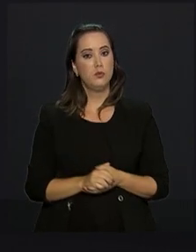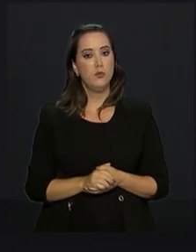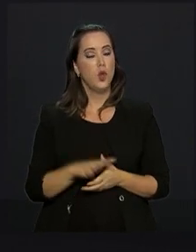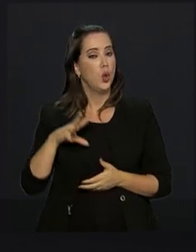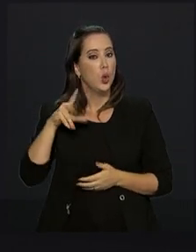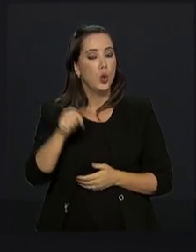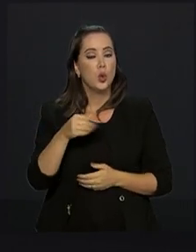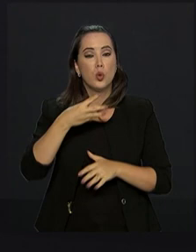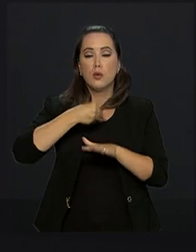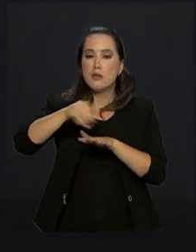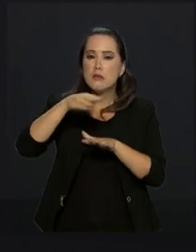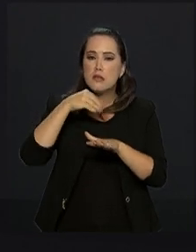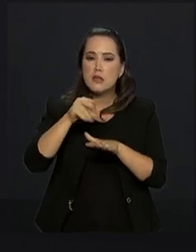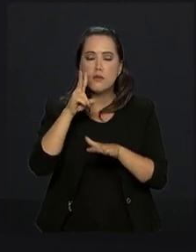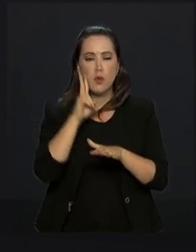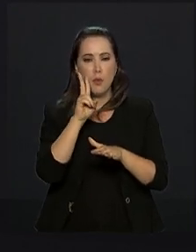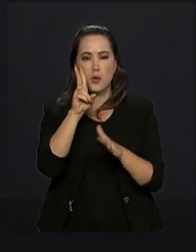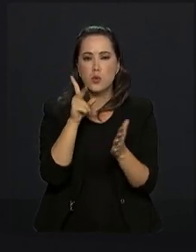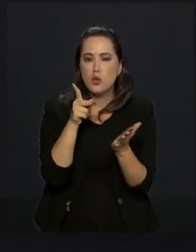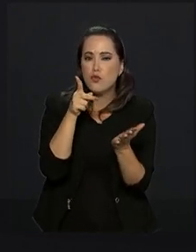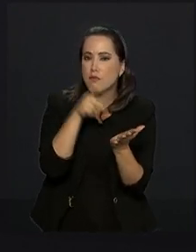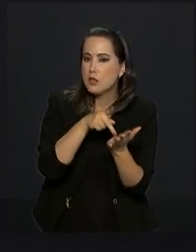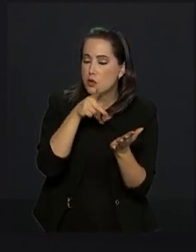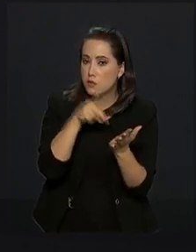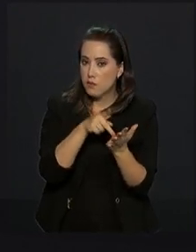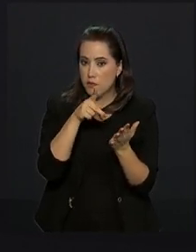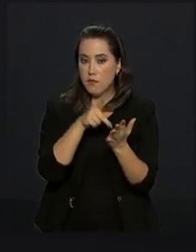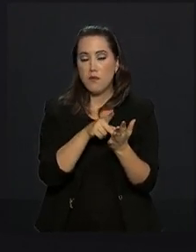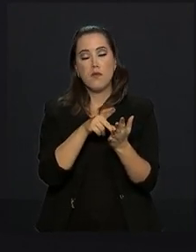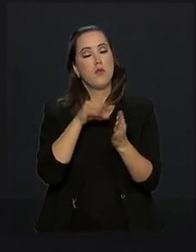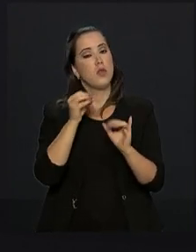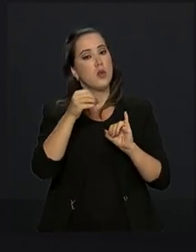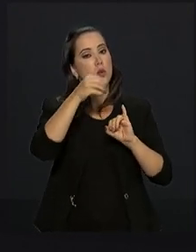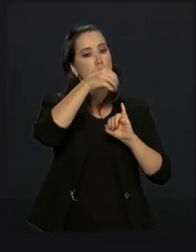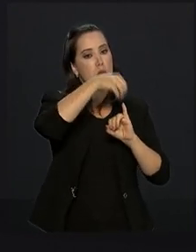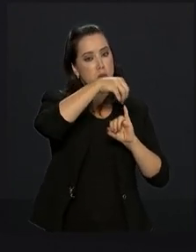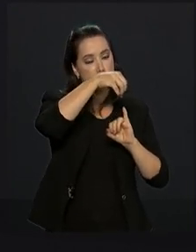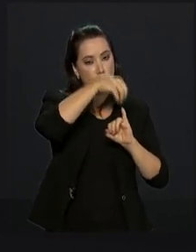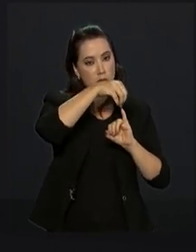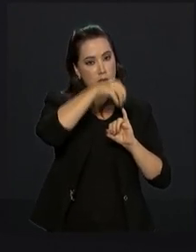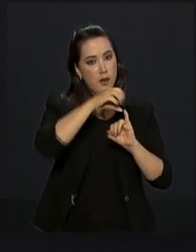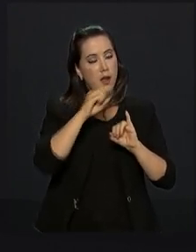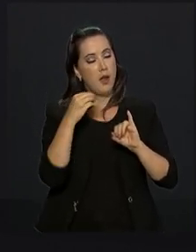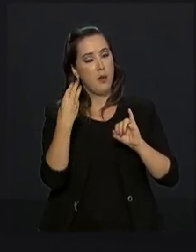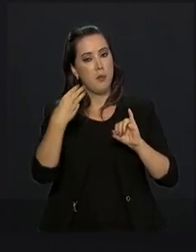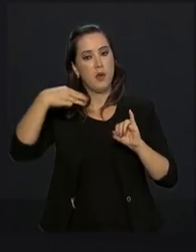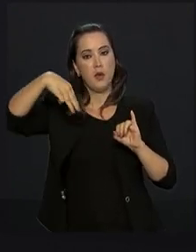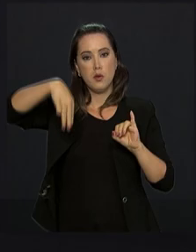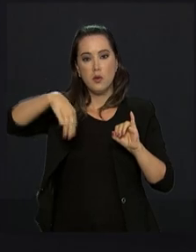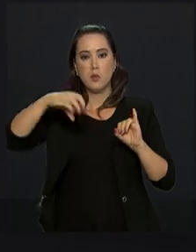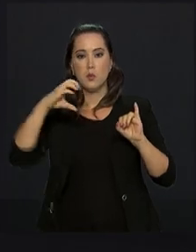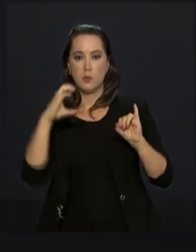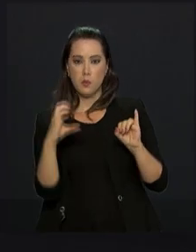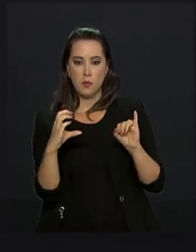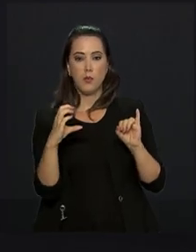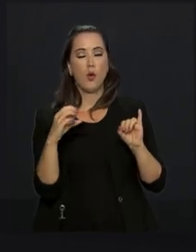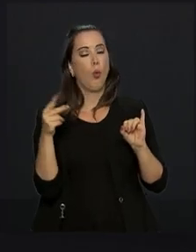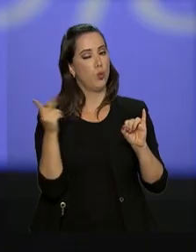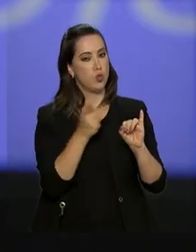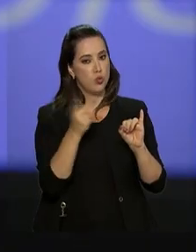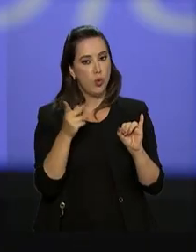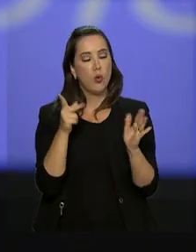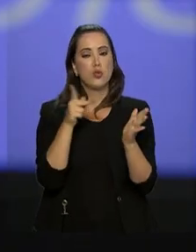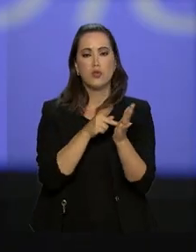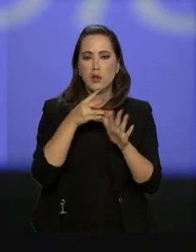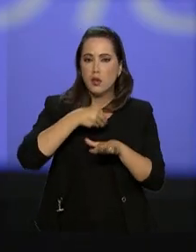Todas as informações oficiais devem ser acessadas somente nos canais de comunicação do MEC e do INEP.